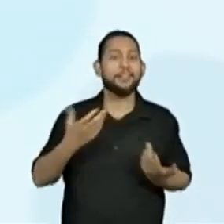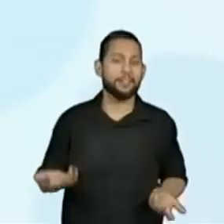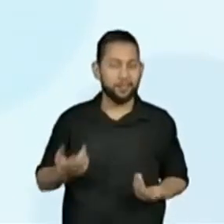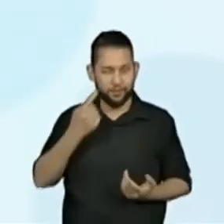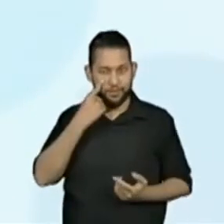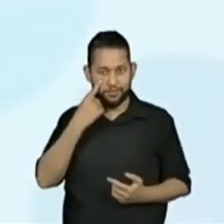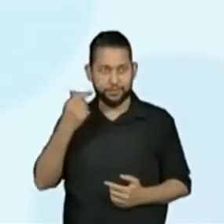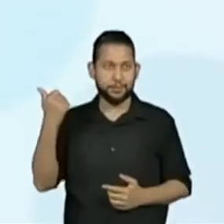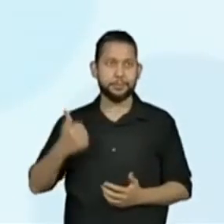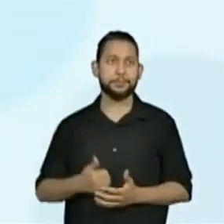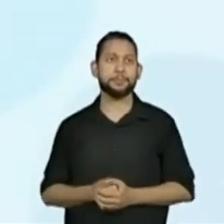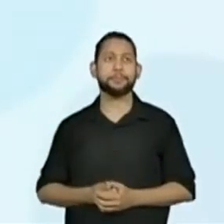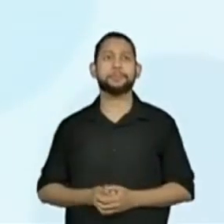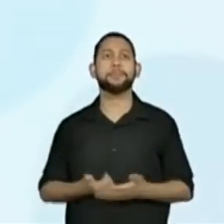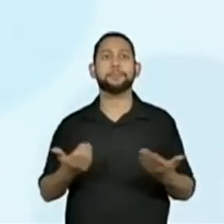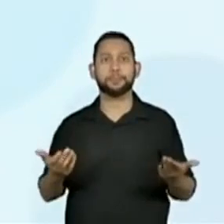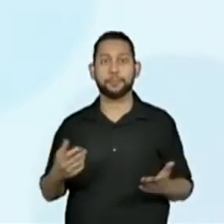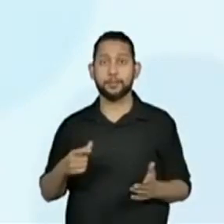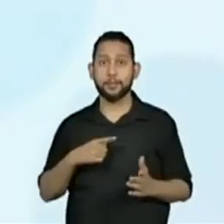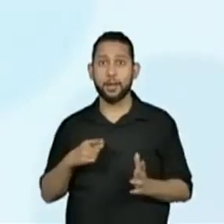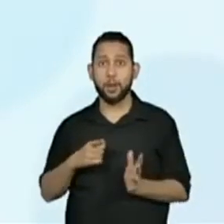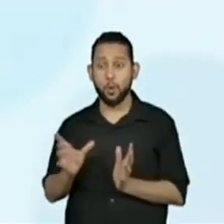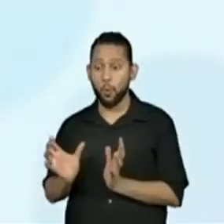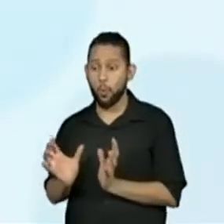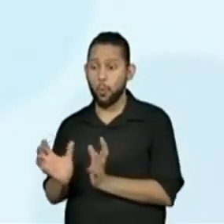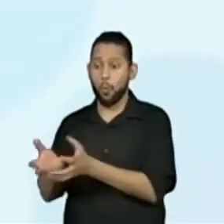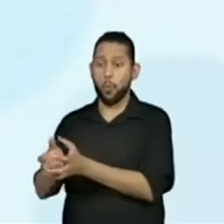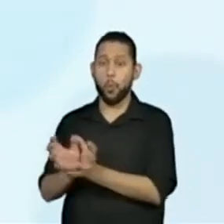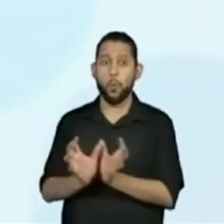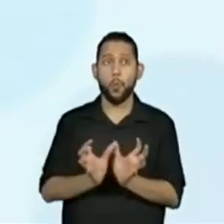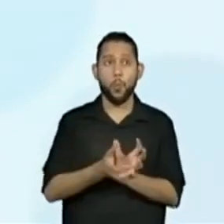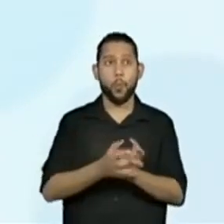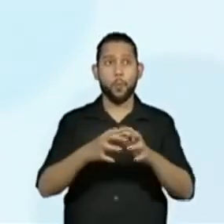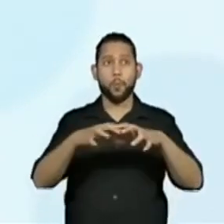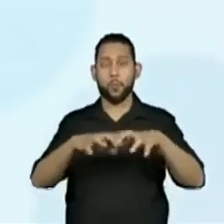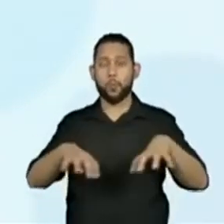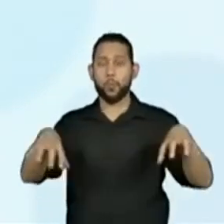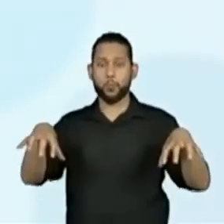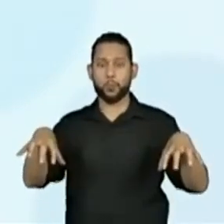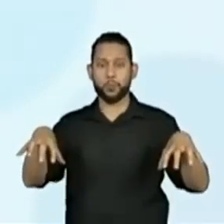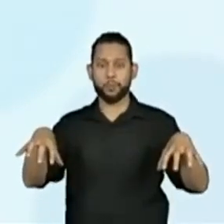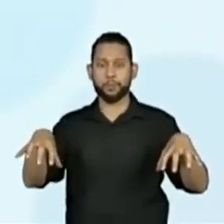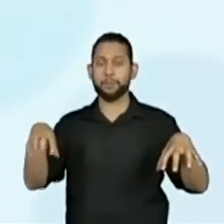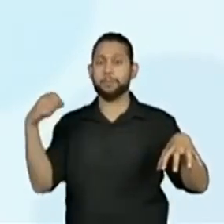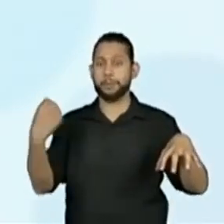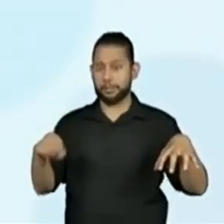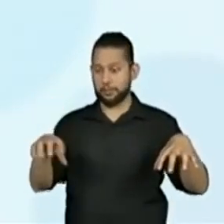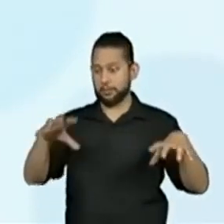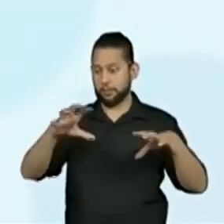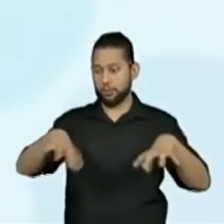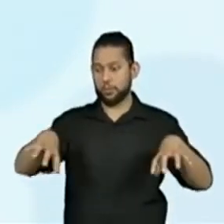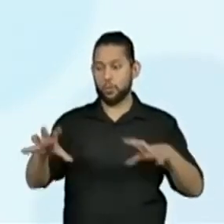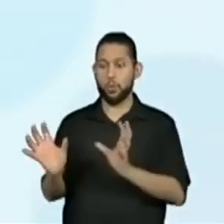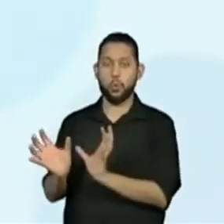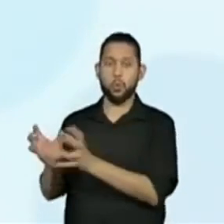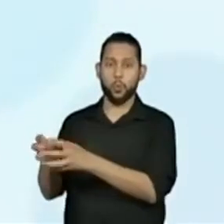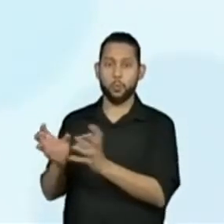Então, vamos lá. O grupo é organizado em duas equipes.